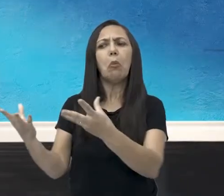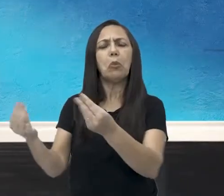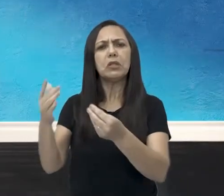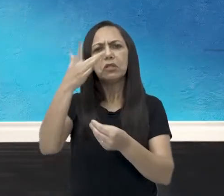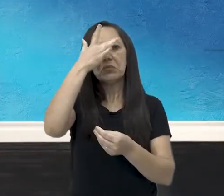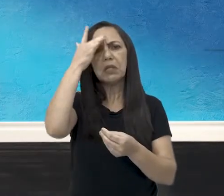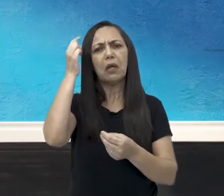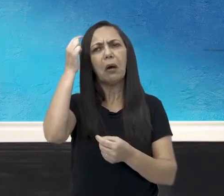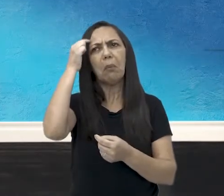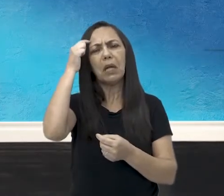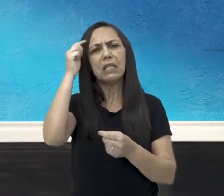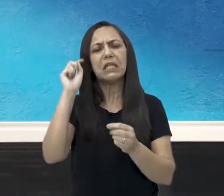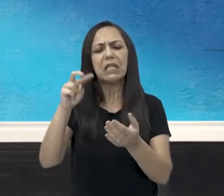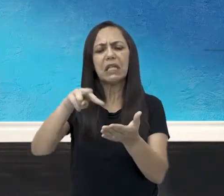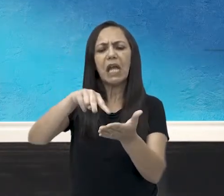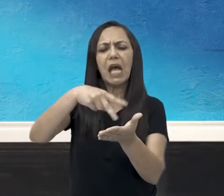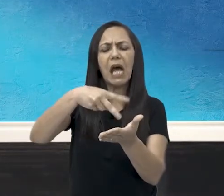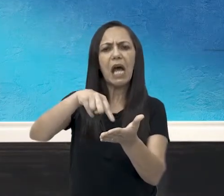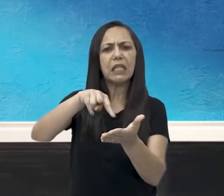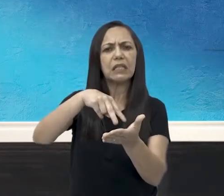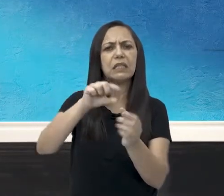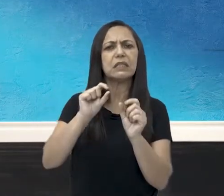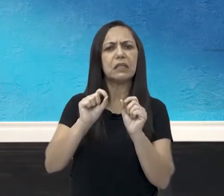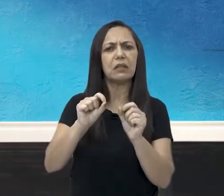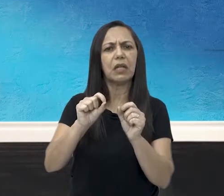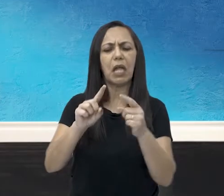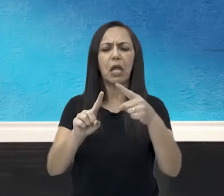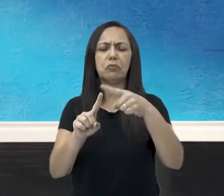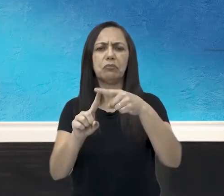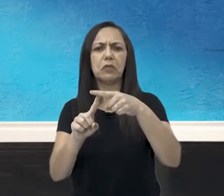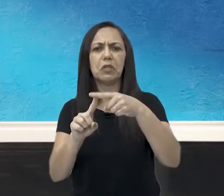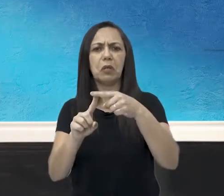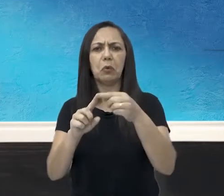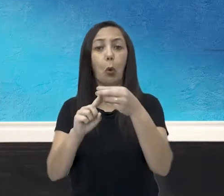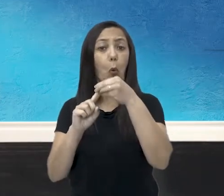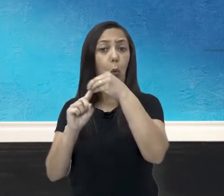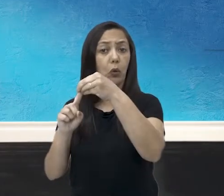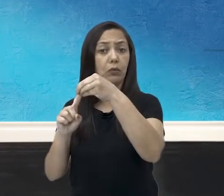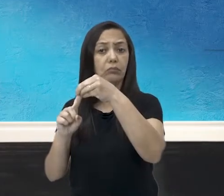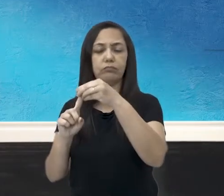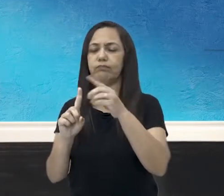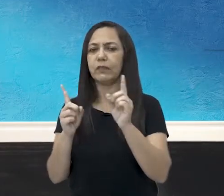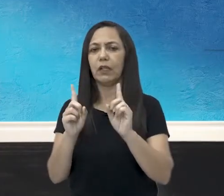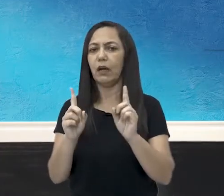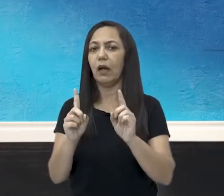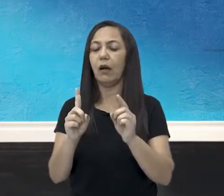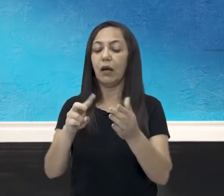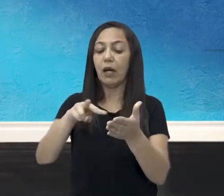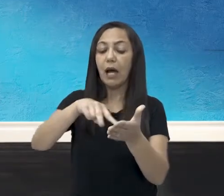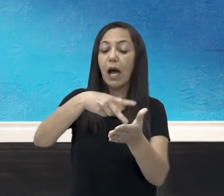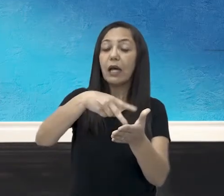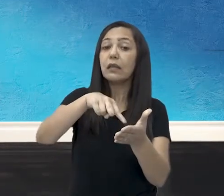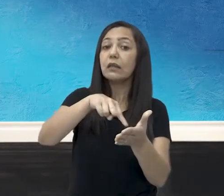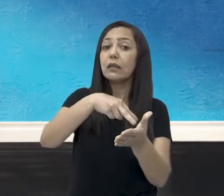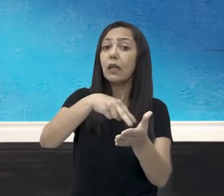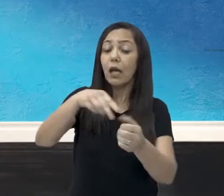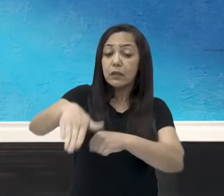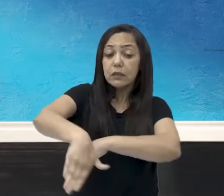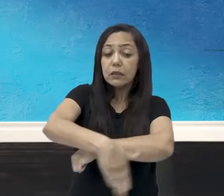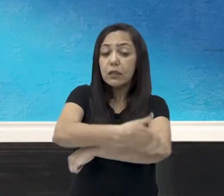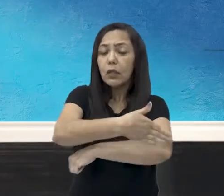pensam que o street dance é um tipo de dança único, mas, na verdade, o street dance